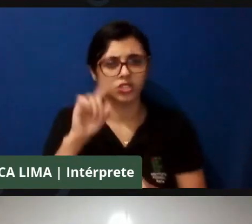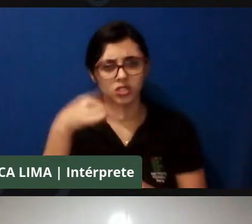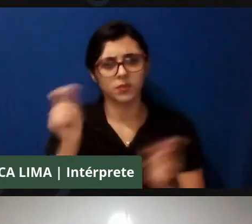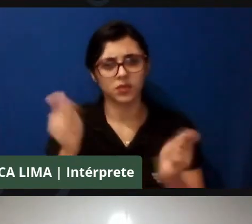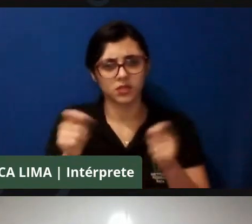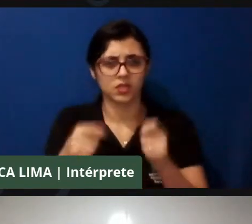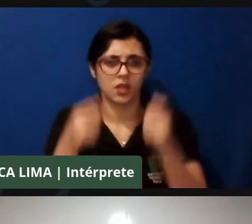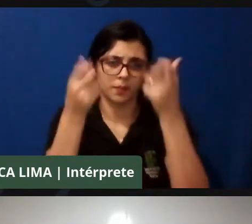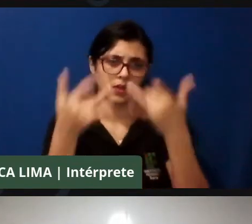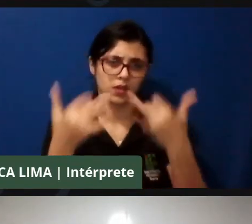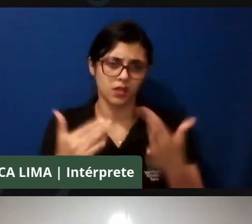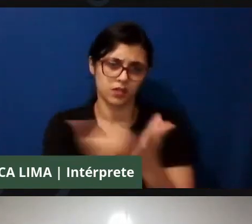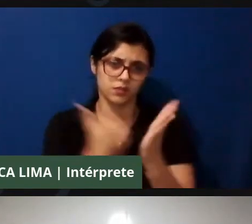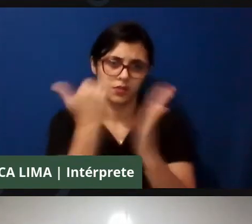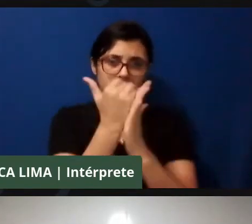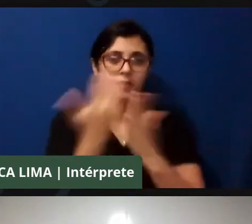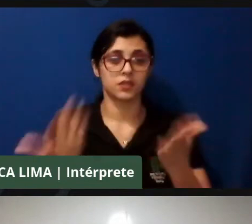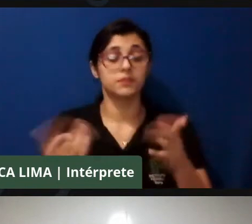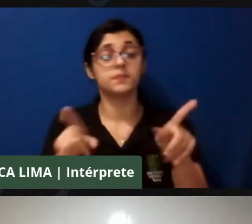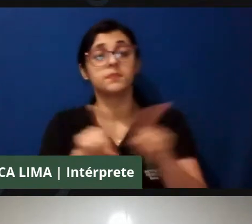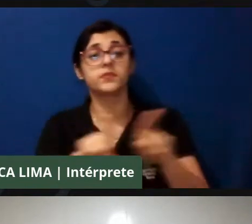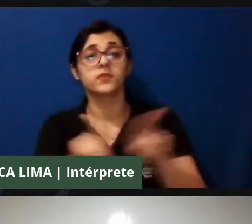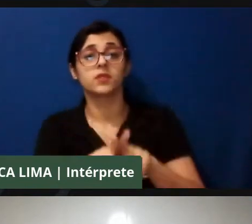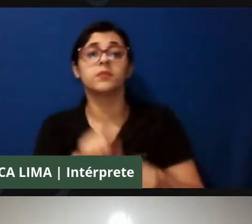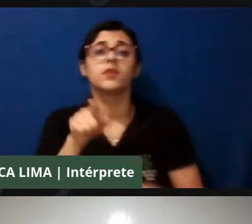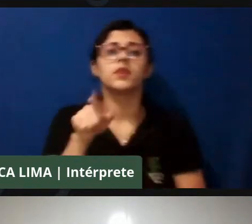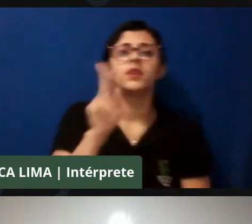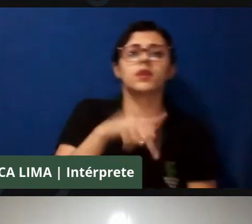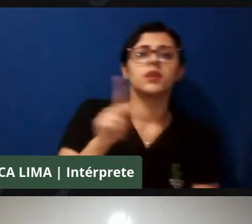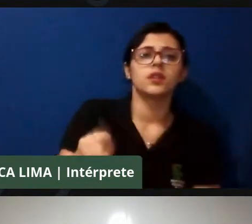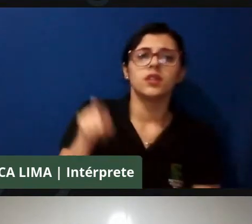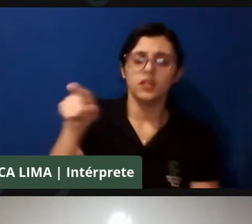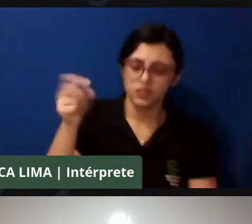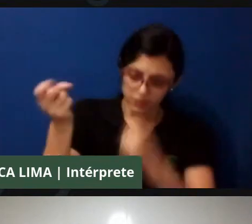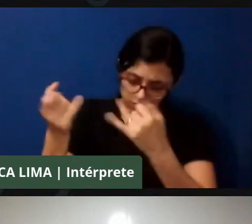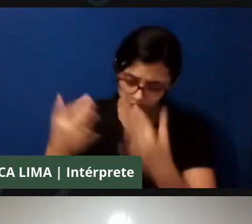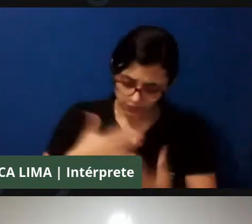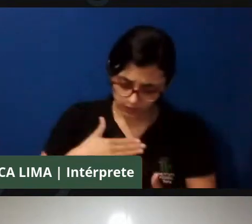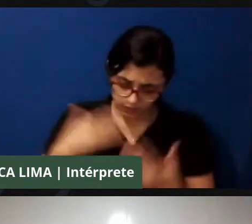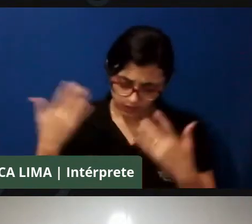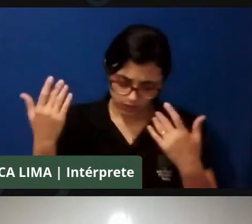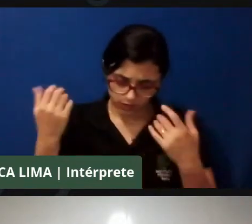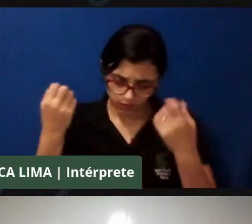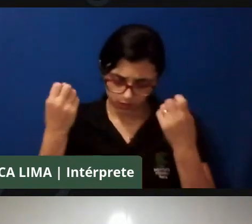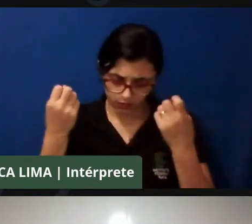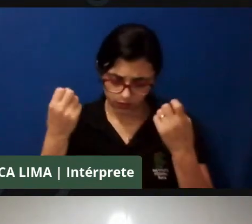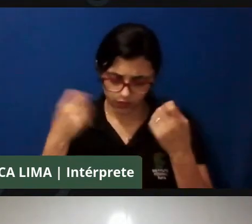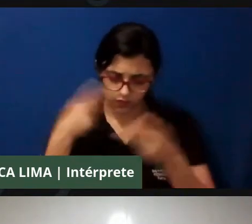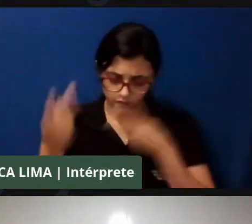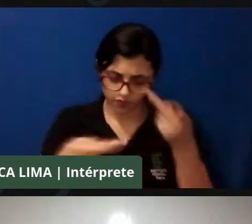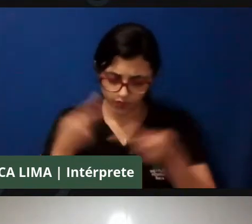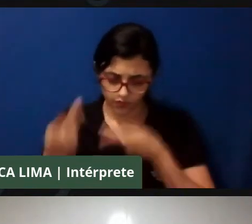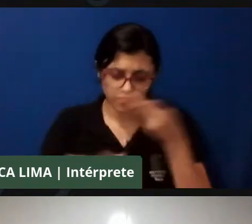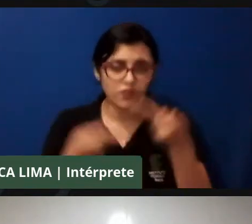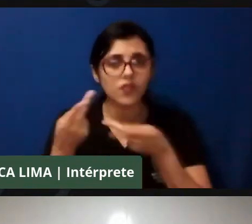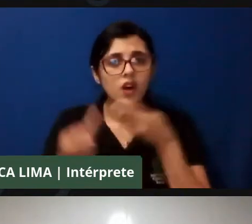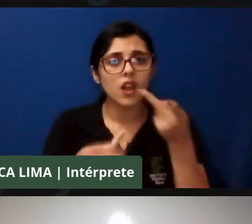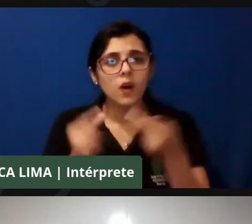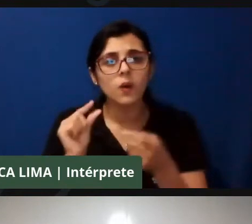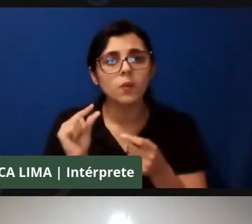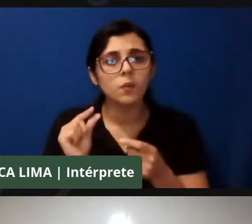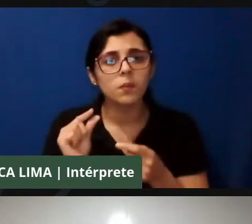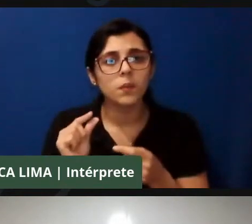quando o coloca, para eu falar um pouco da, é o costume de, meu